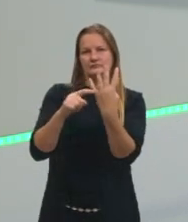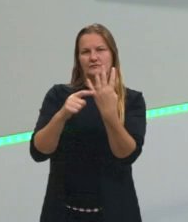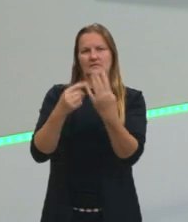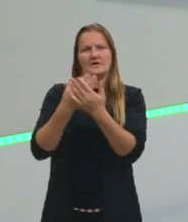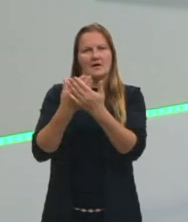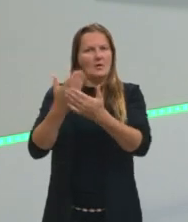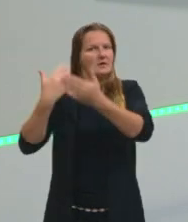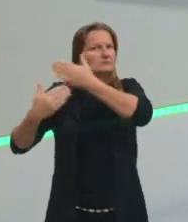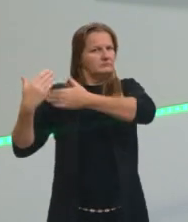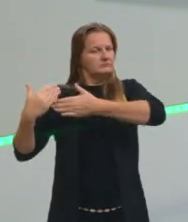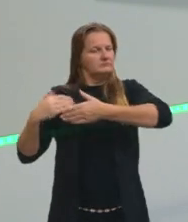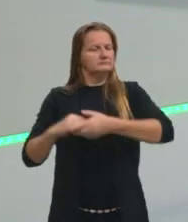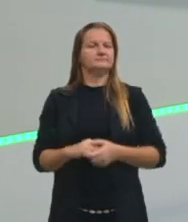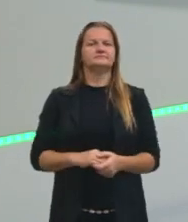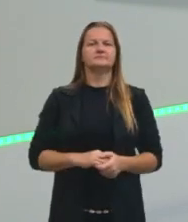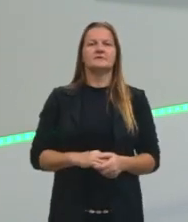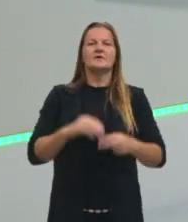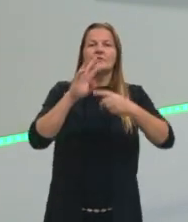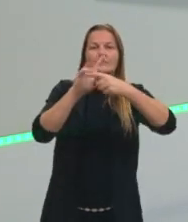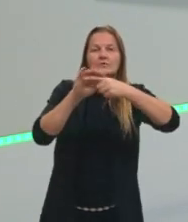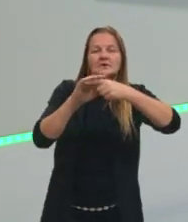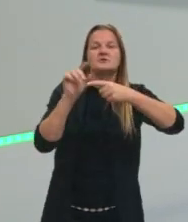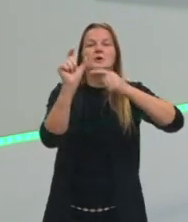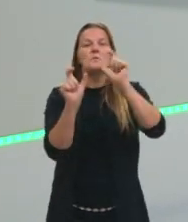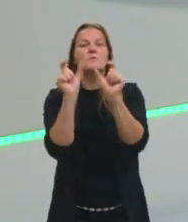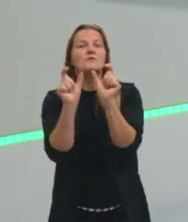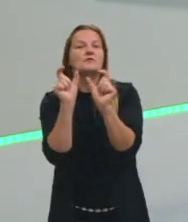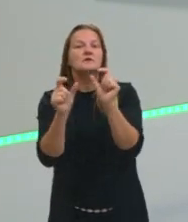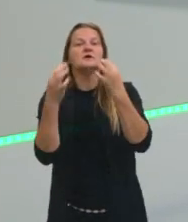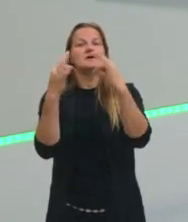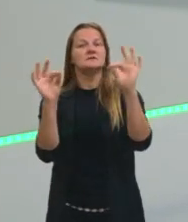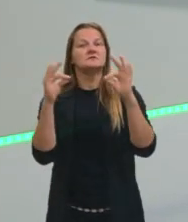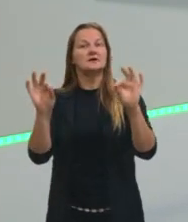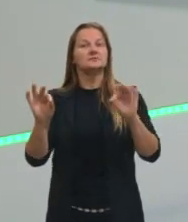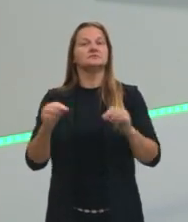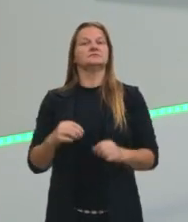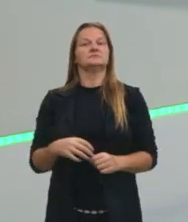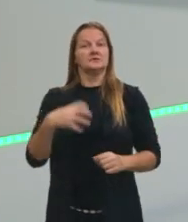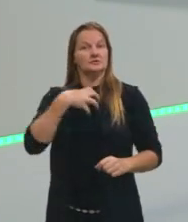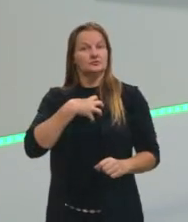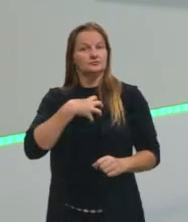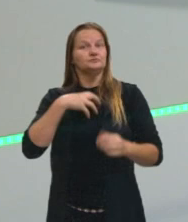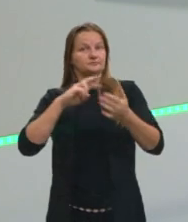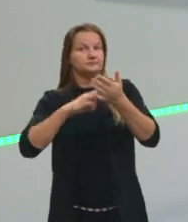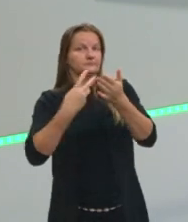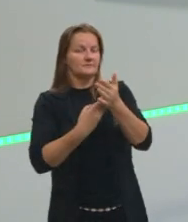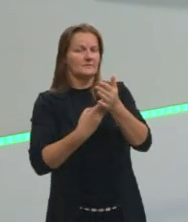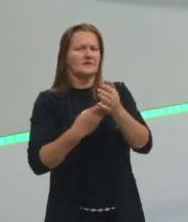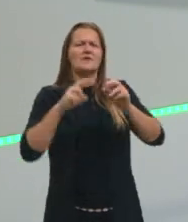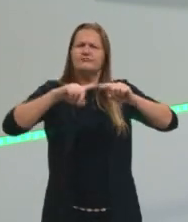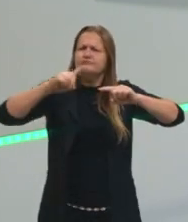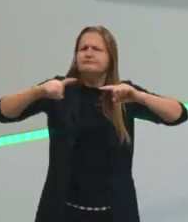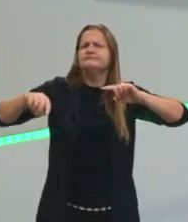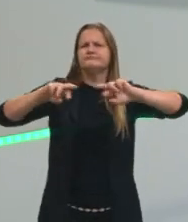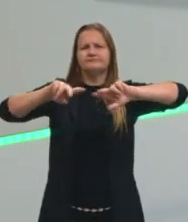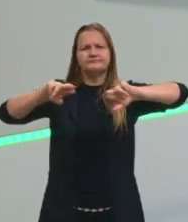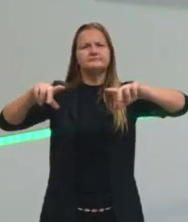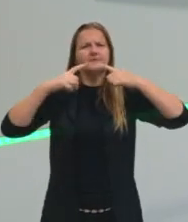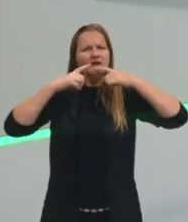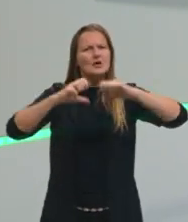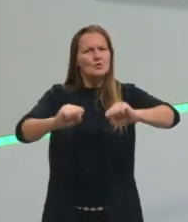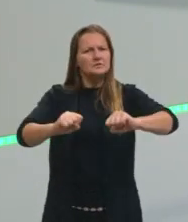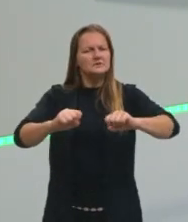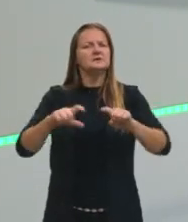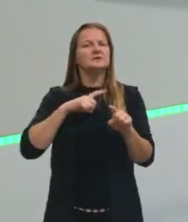na aula anterior. Fonética, morfologia, sintaxe e semântica. A variação linguística vai estar aí incluída mais